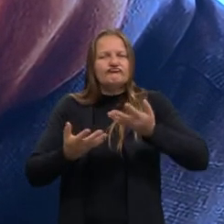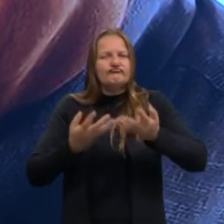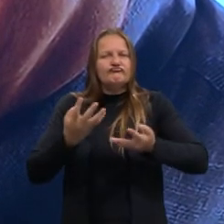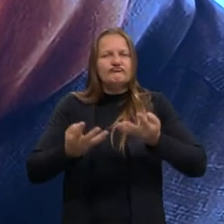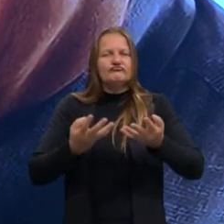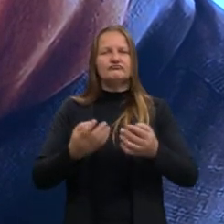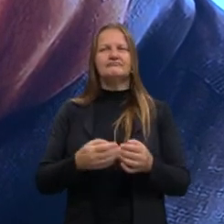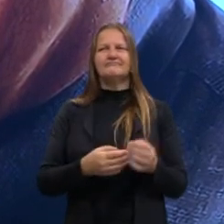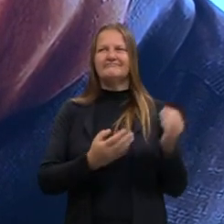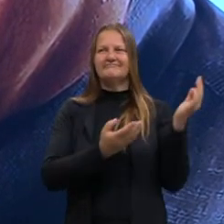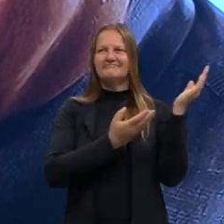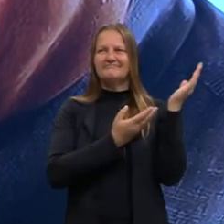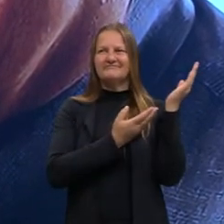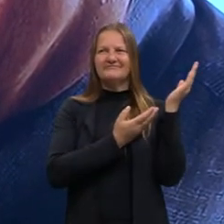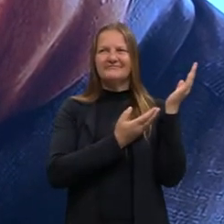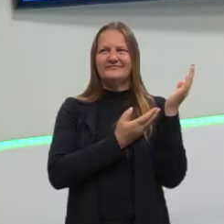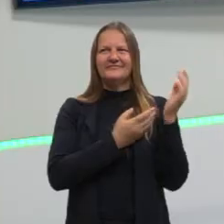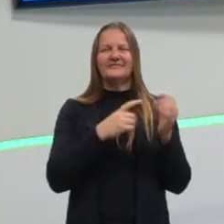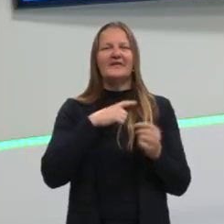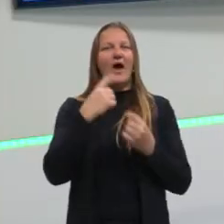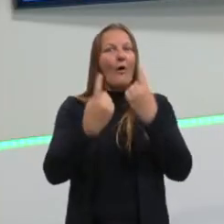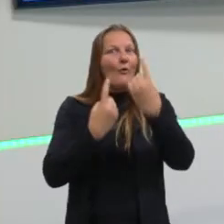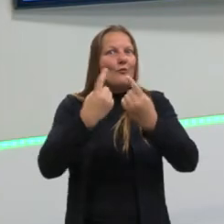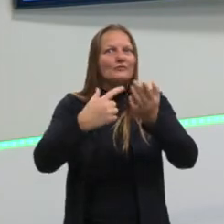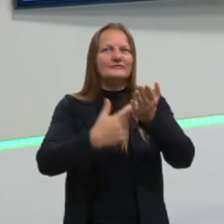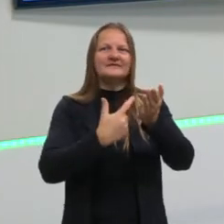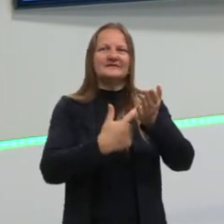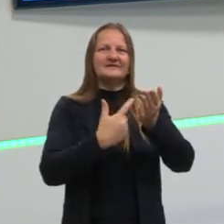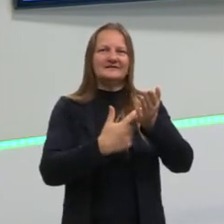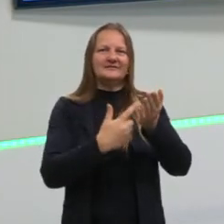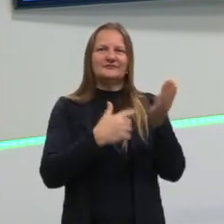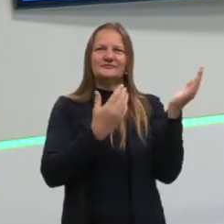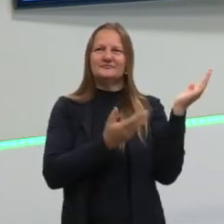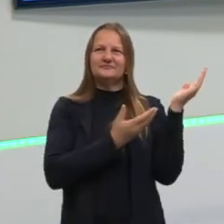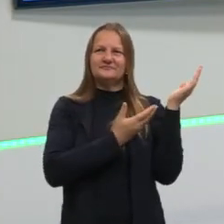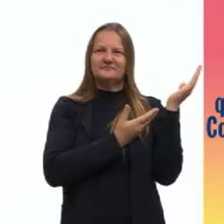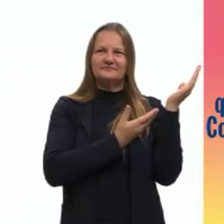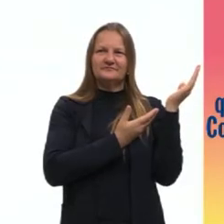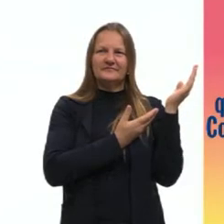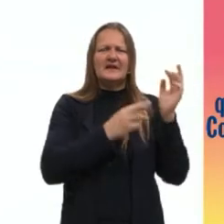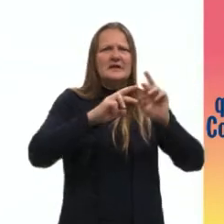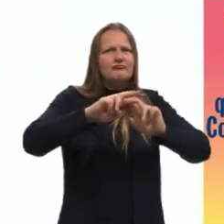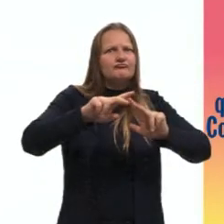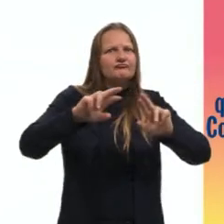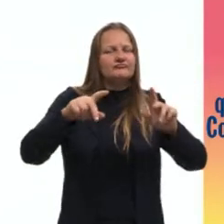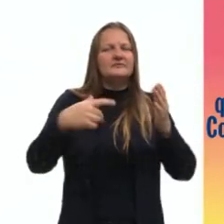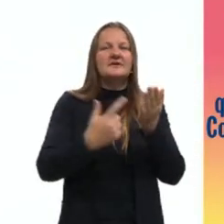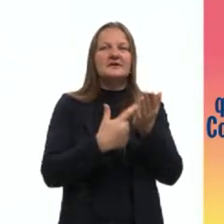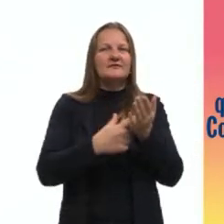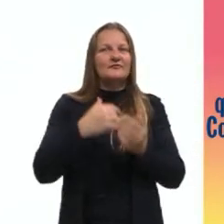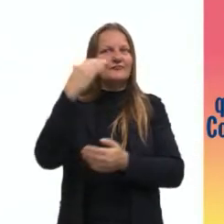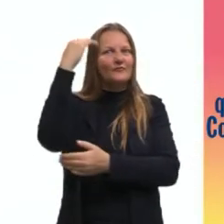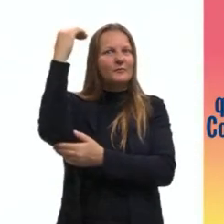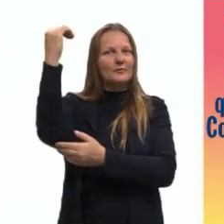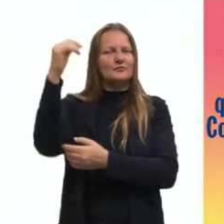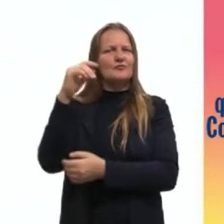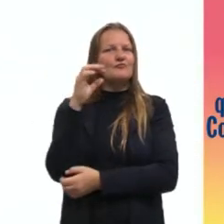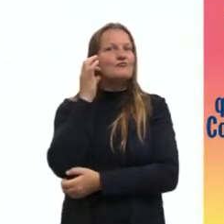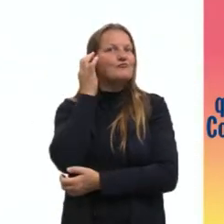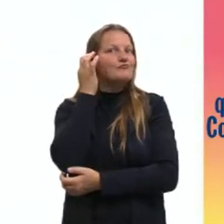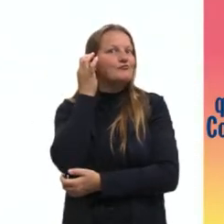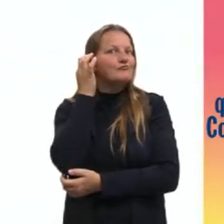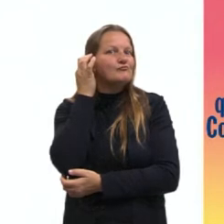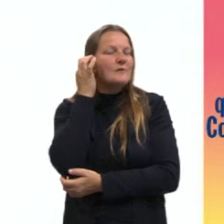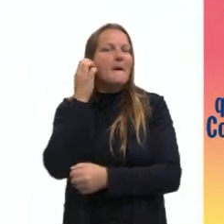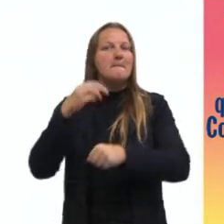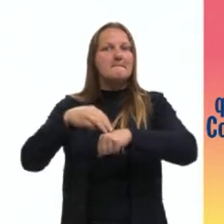Tá, pessoal? Aqui são alguns, alguns dos diversos livros desse cara aí, que é genial, que